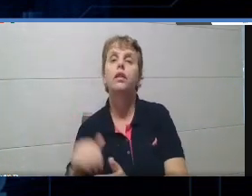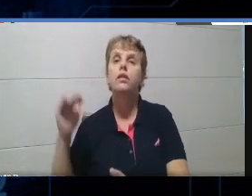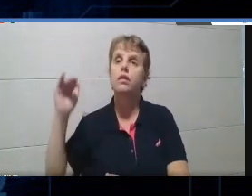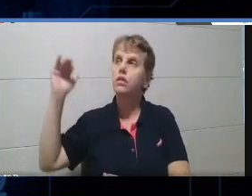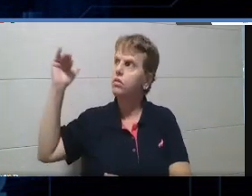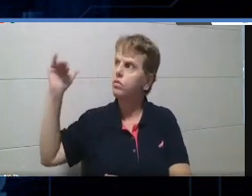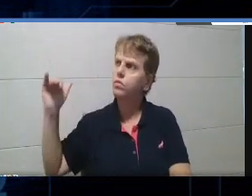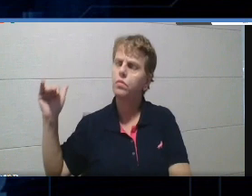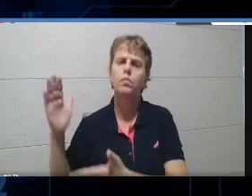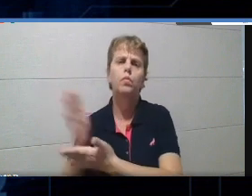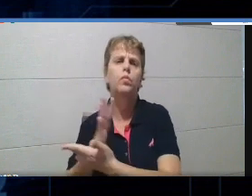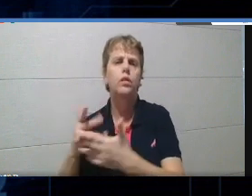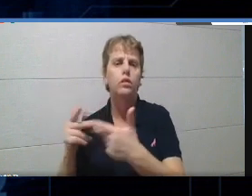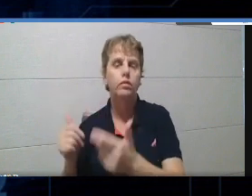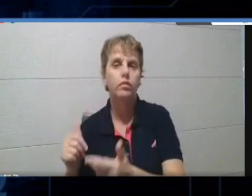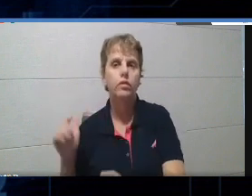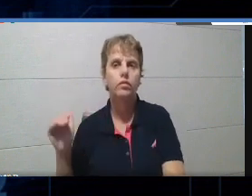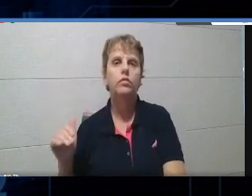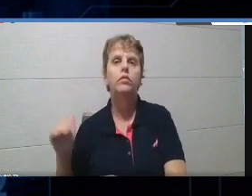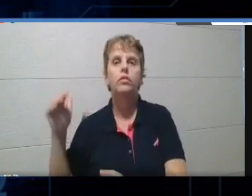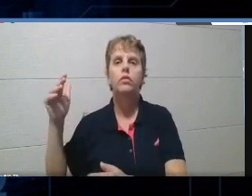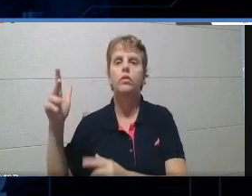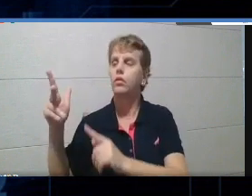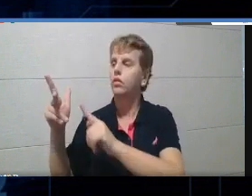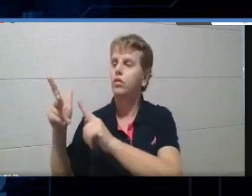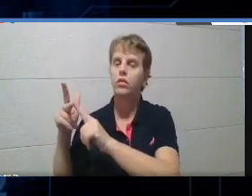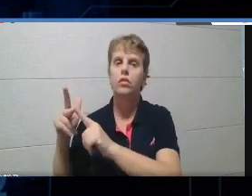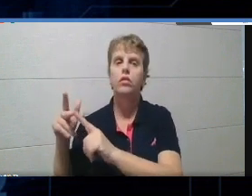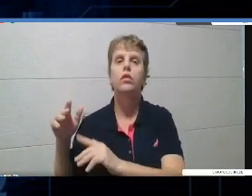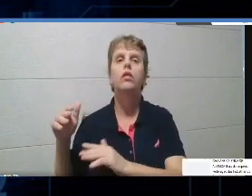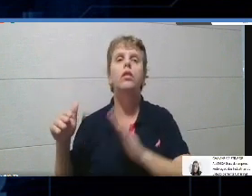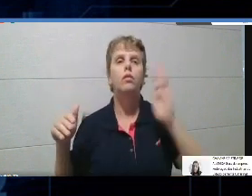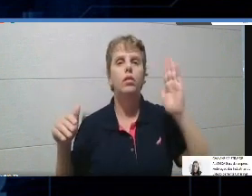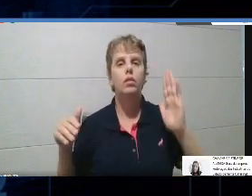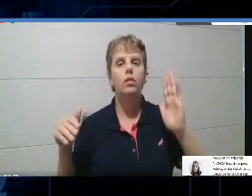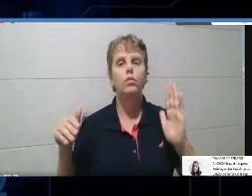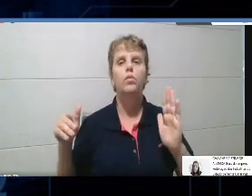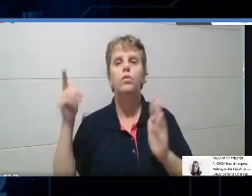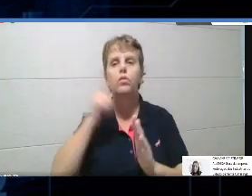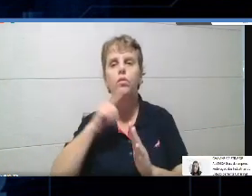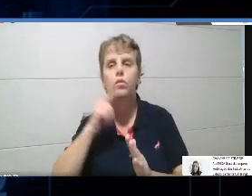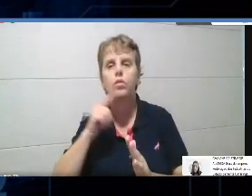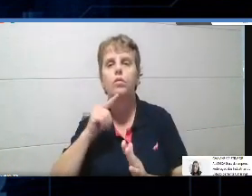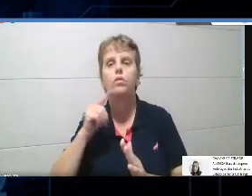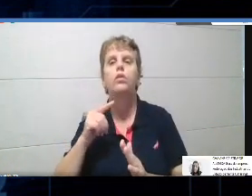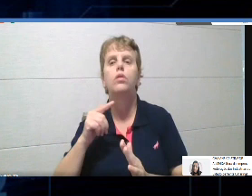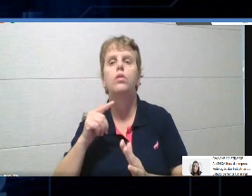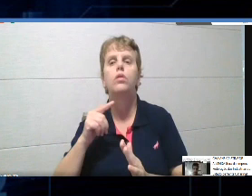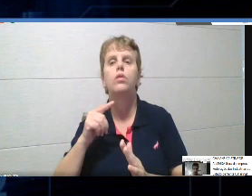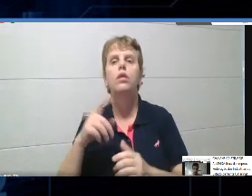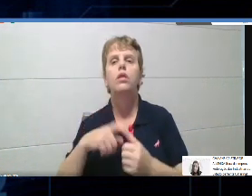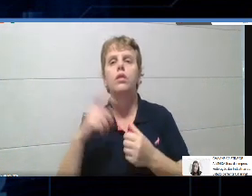opções. E do lado direito, ele também tem a opção de sair, tá bom?